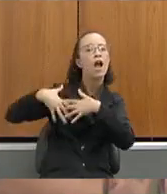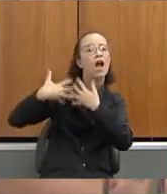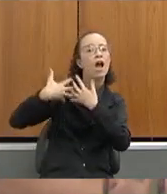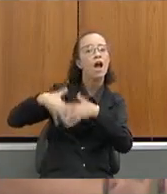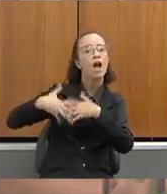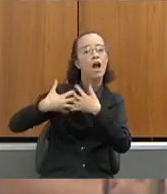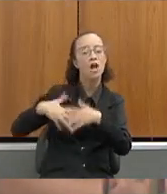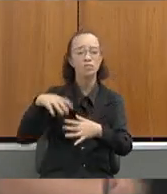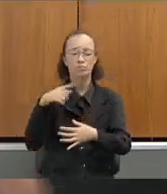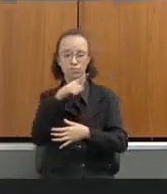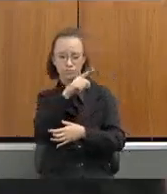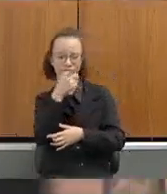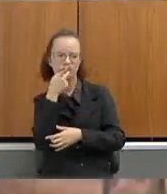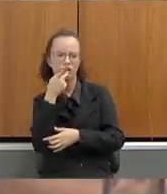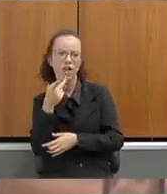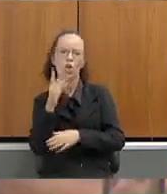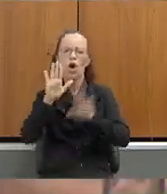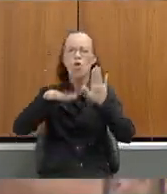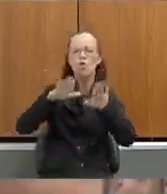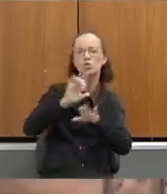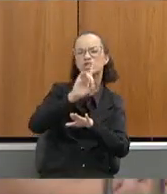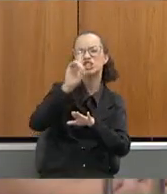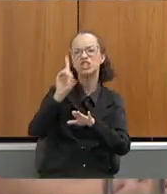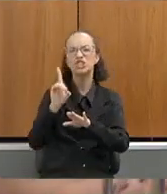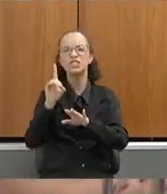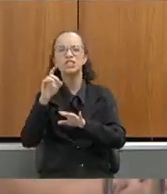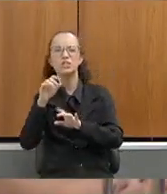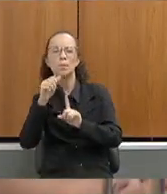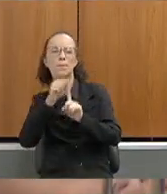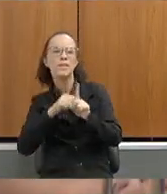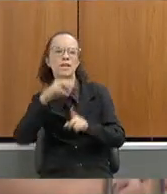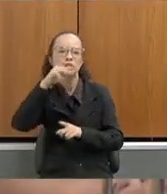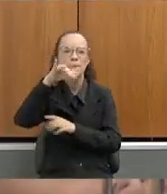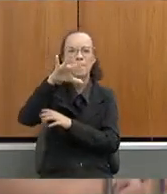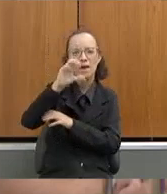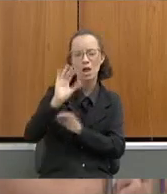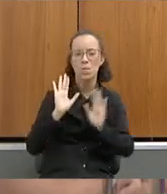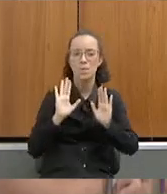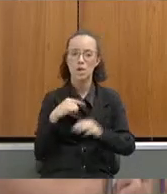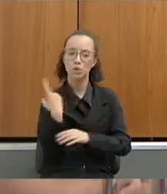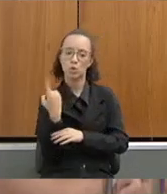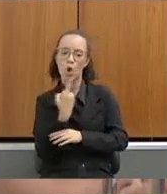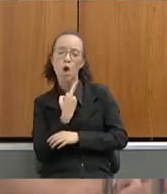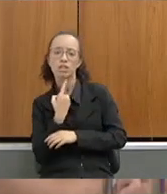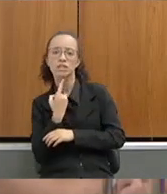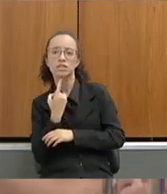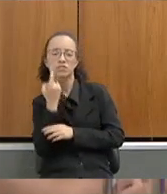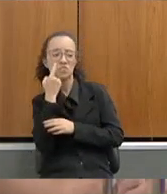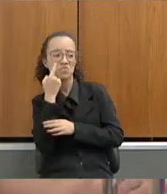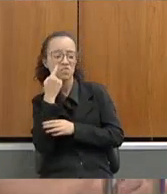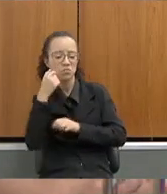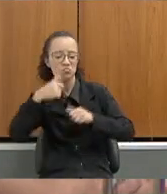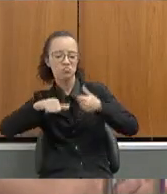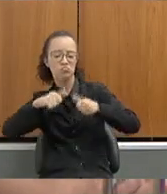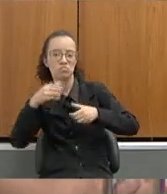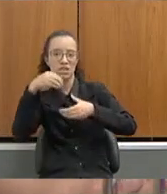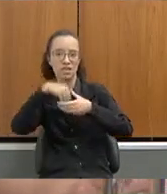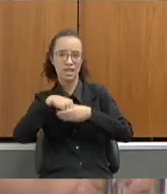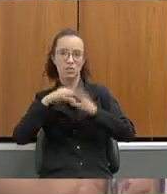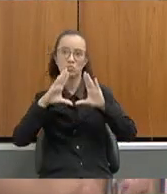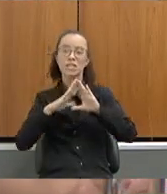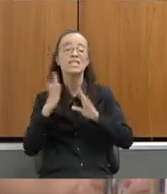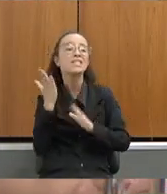O senhor disse aí umas previsões para maio, mas nós já realizamos audiência pública aqui na casa, nós queremos